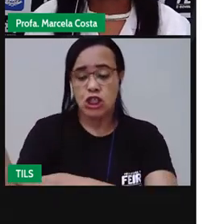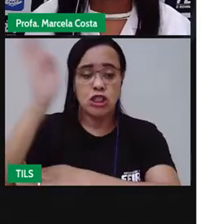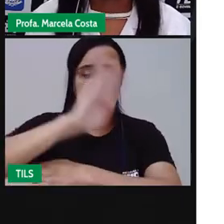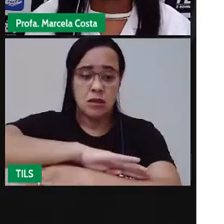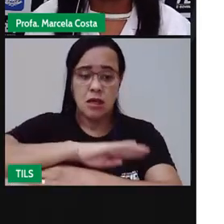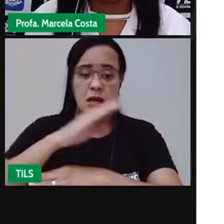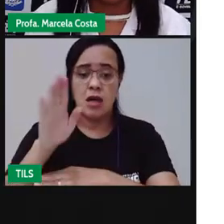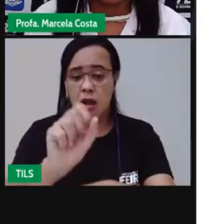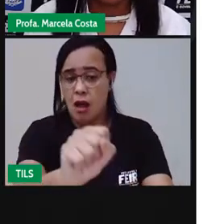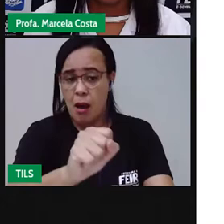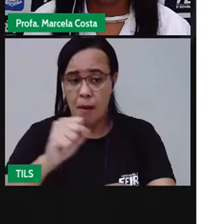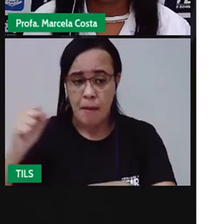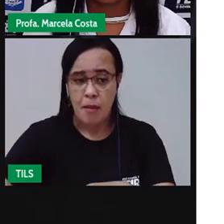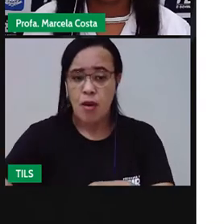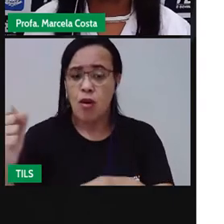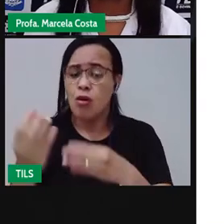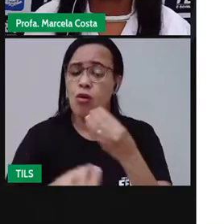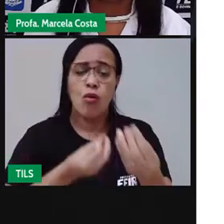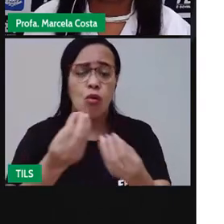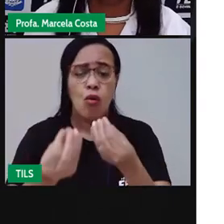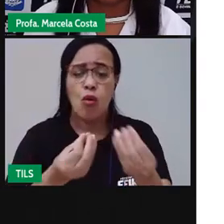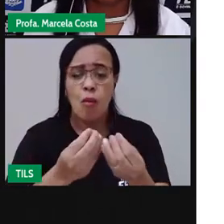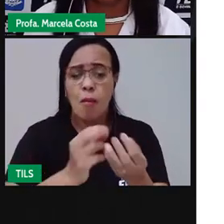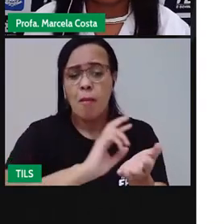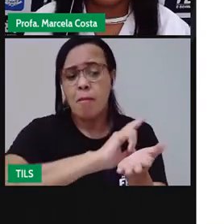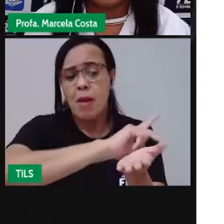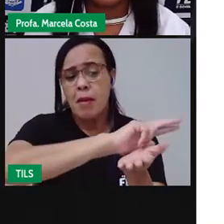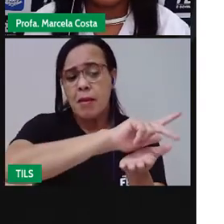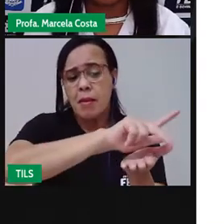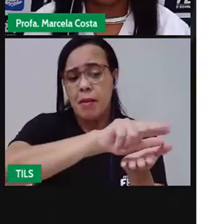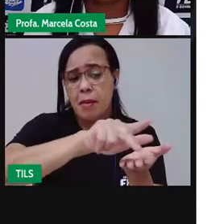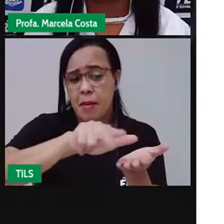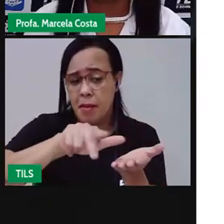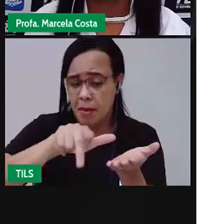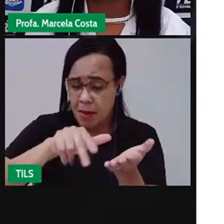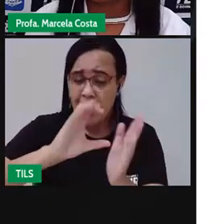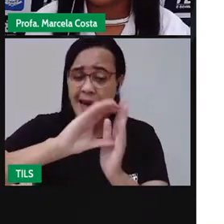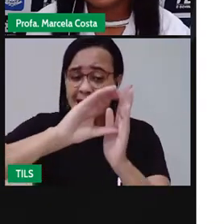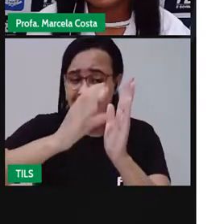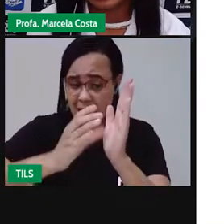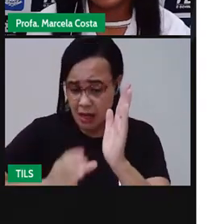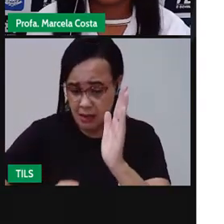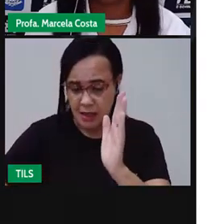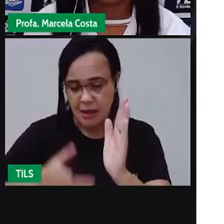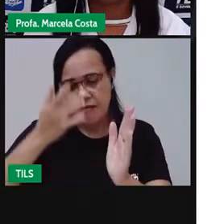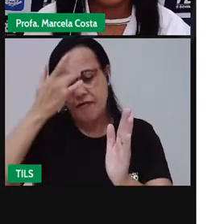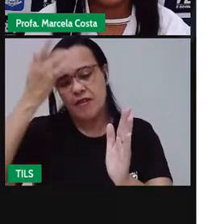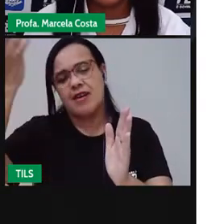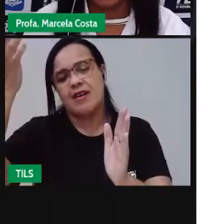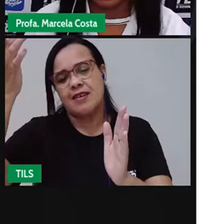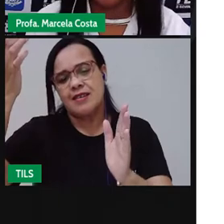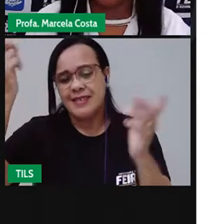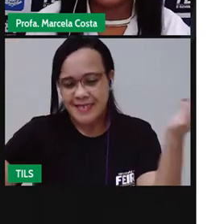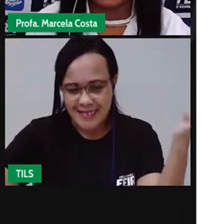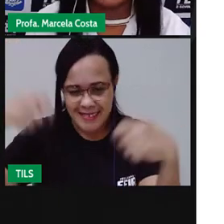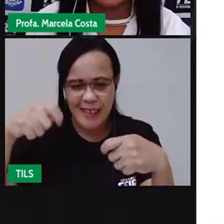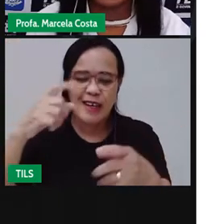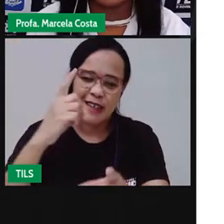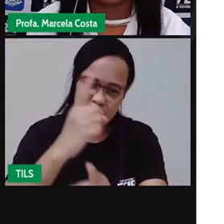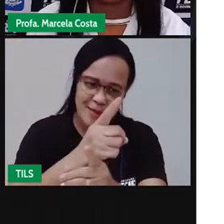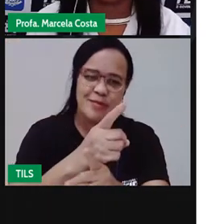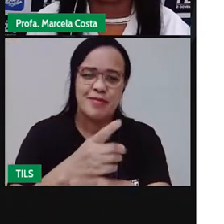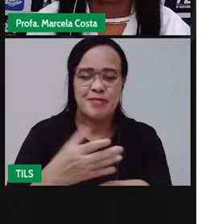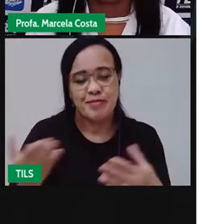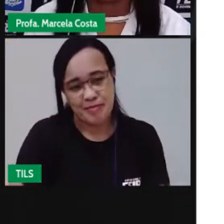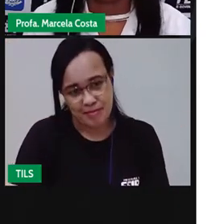porta, diversos outros características que poderiam facilitar para a Amália encontrar